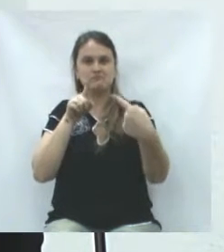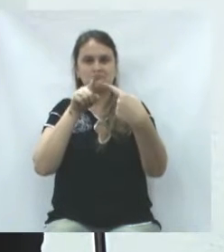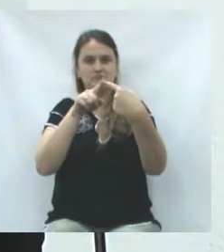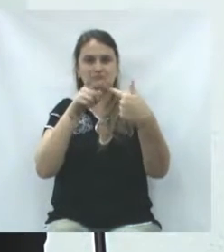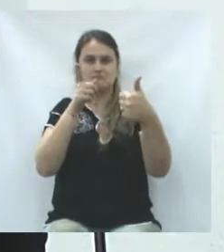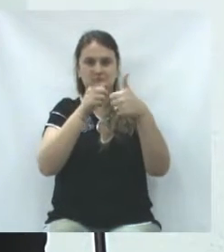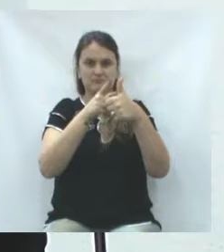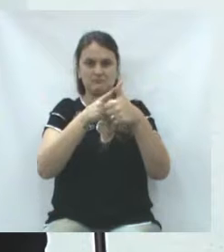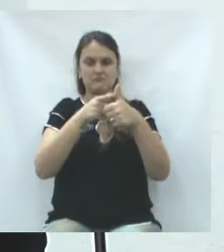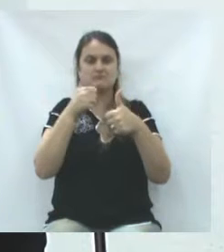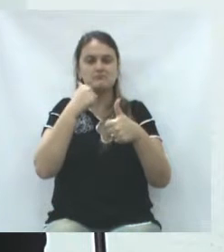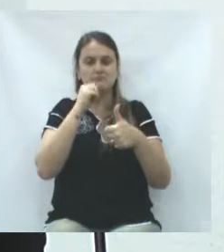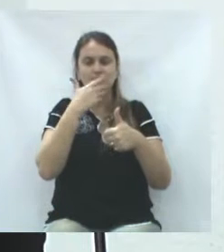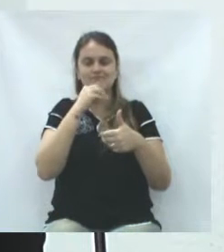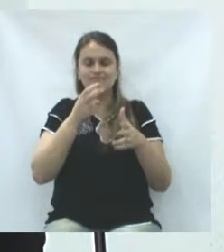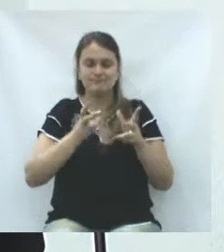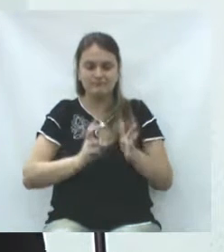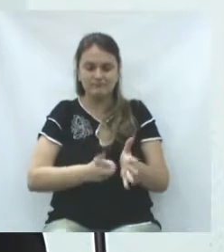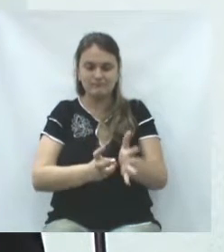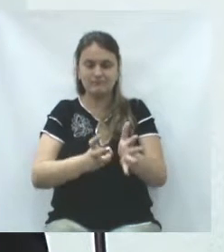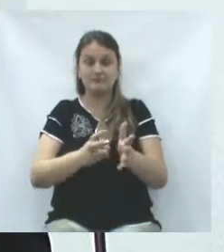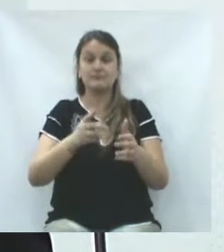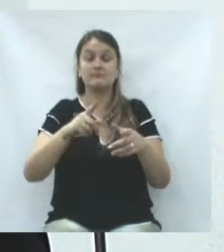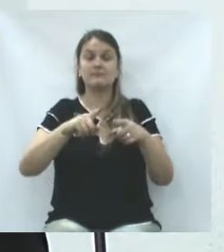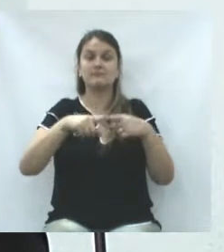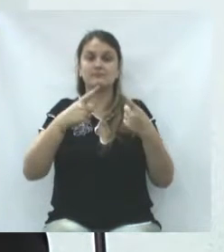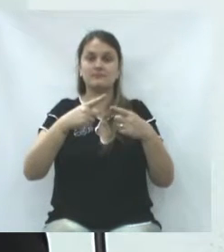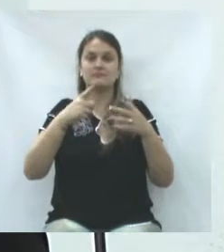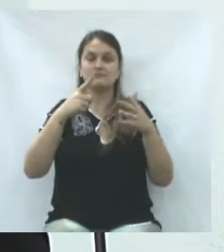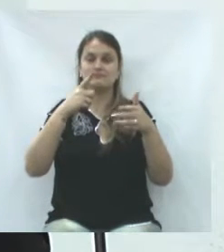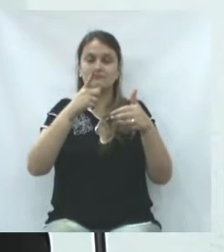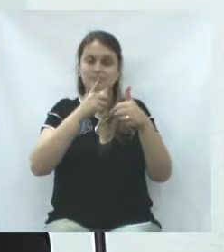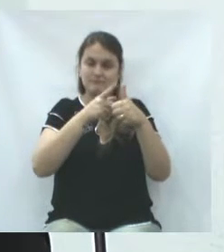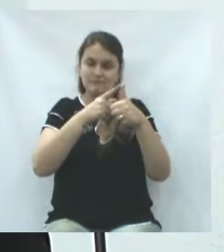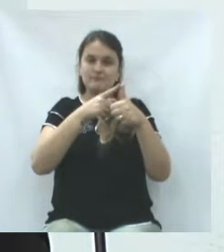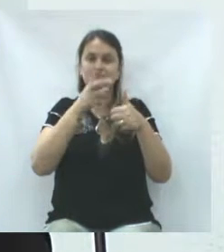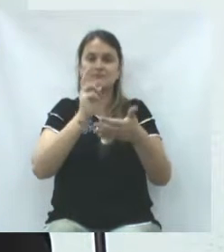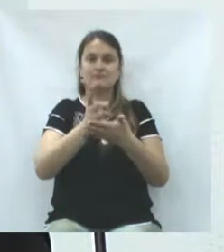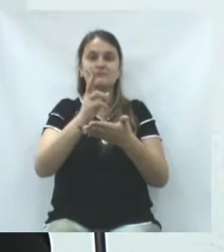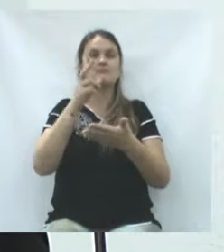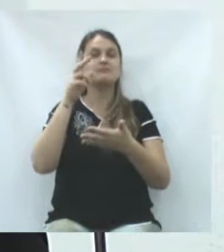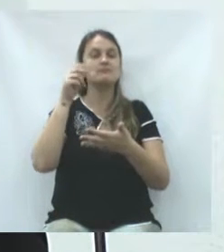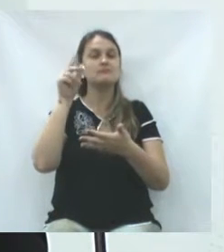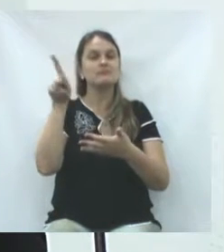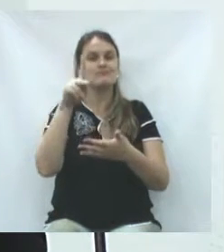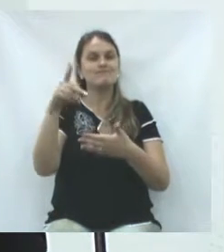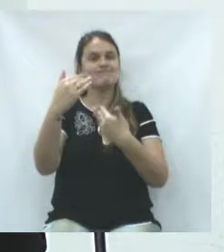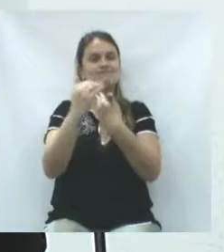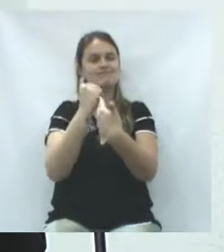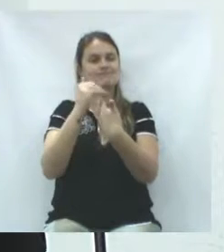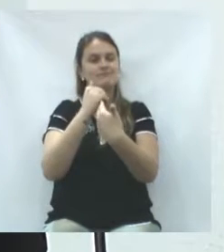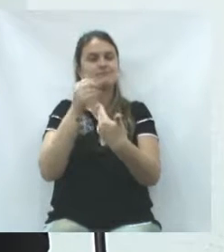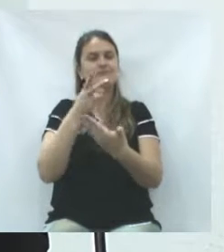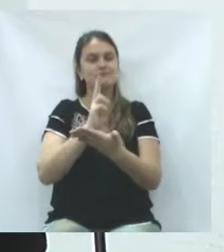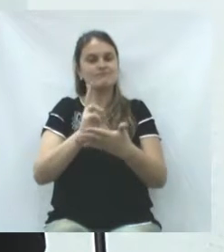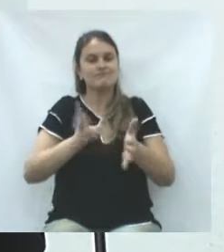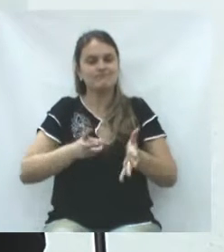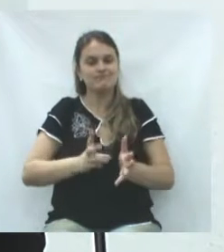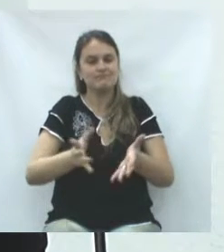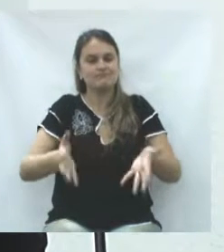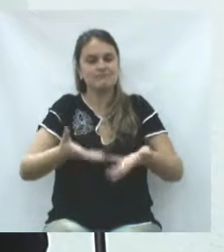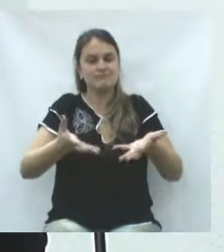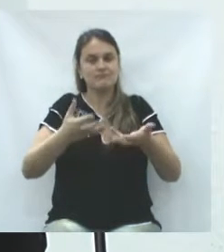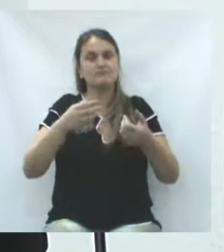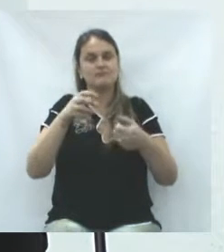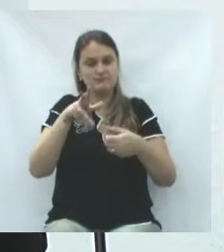primeiro, motivado pelos meus pais, mas, principalmente, jamais esqueci a fala dessa professora, que me citava